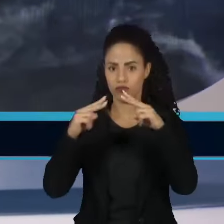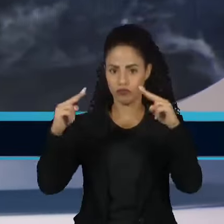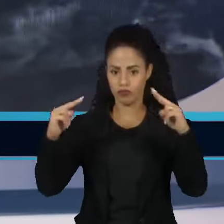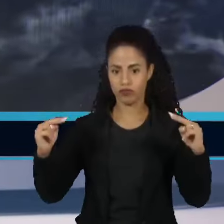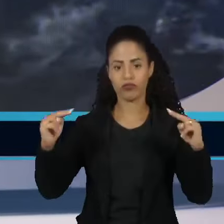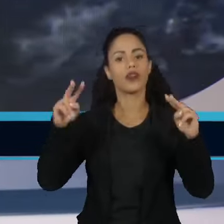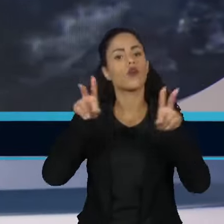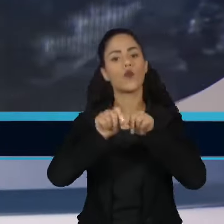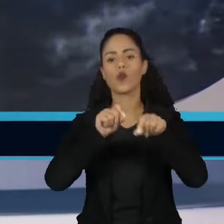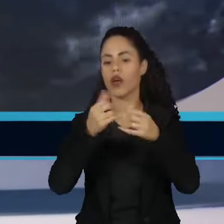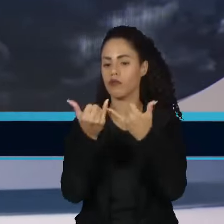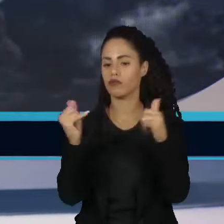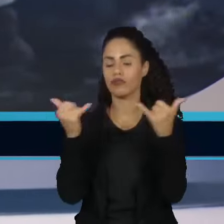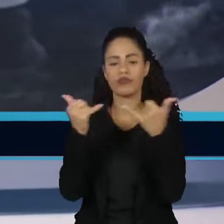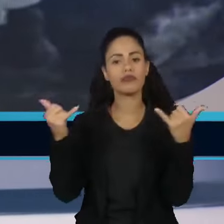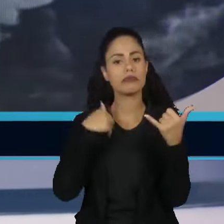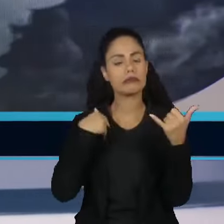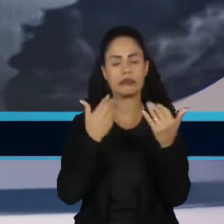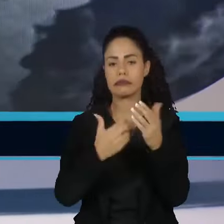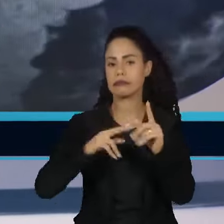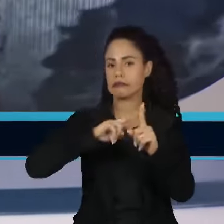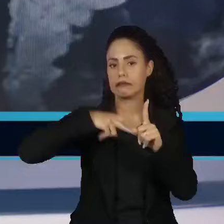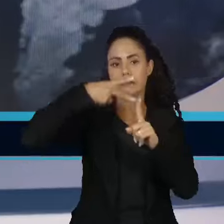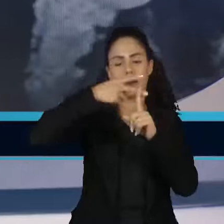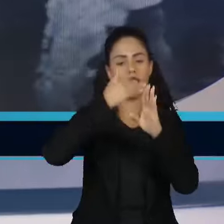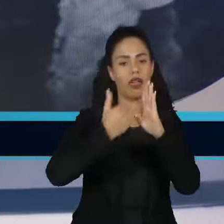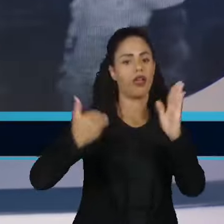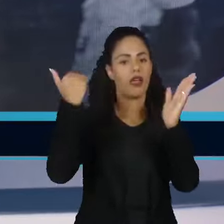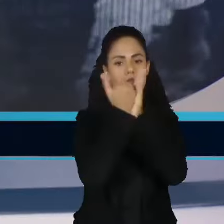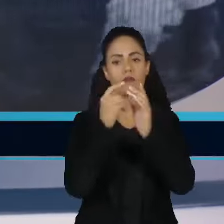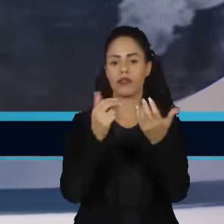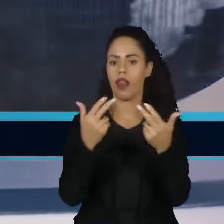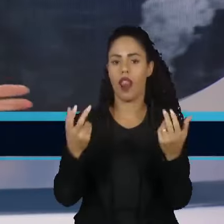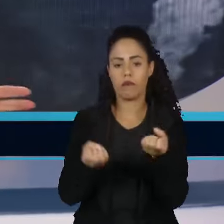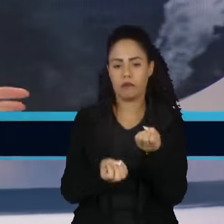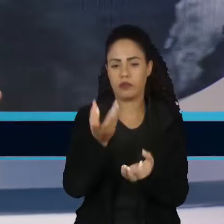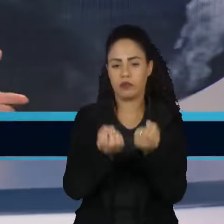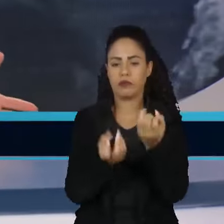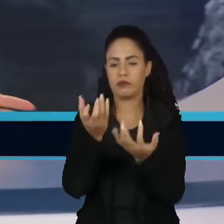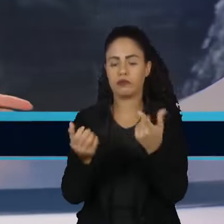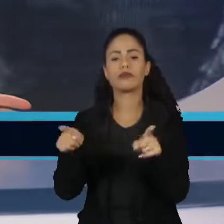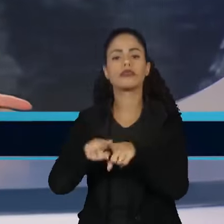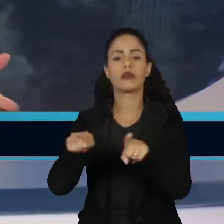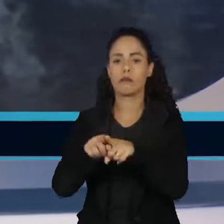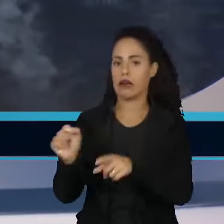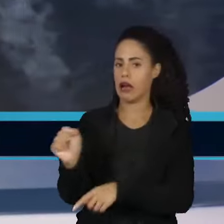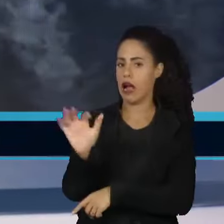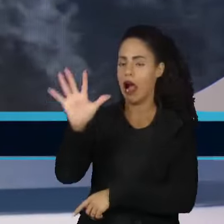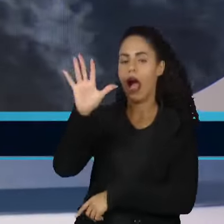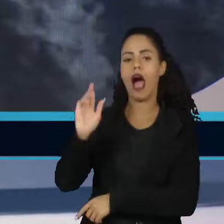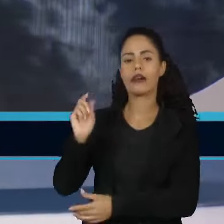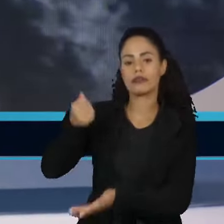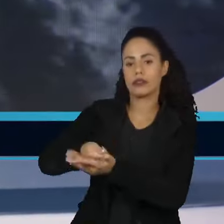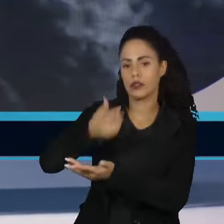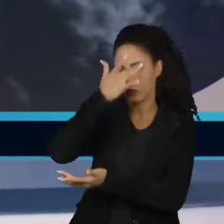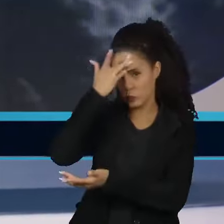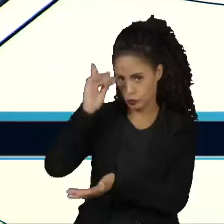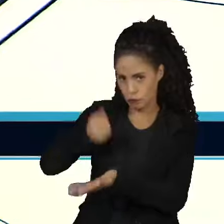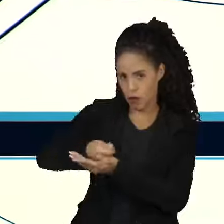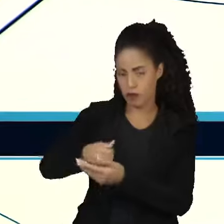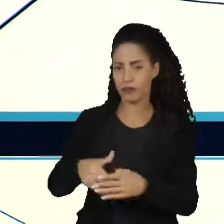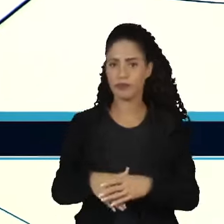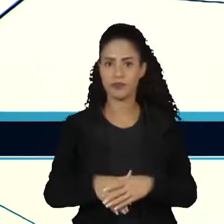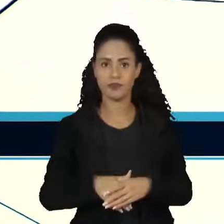sobrecarregam as redes elétricas, podem causar curto circuito e incêndio, além de encarecer a conta de quem paga a conta.